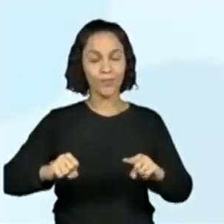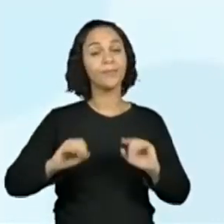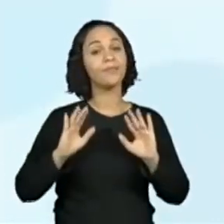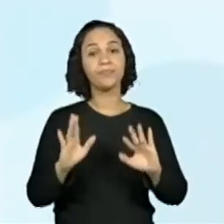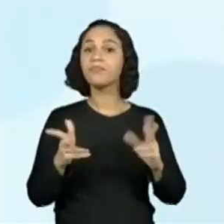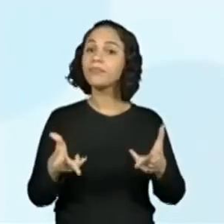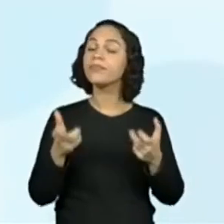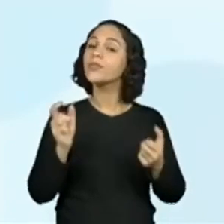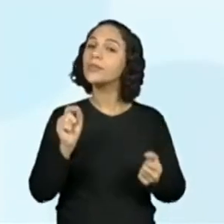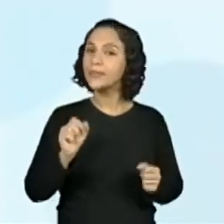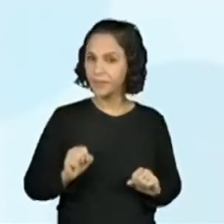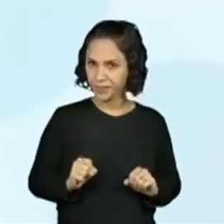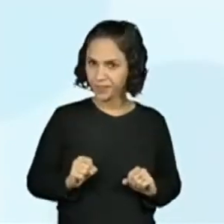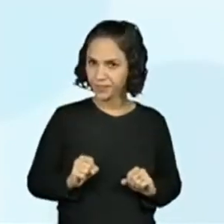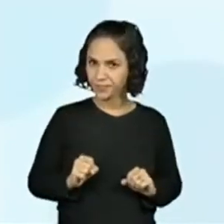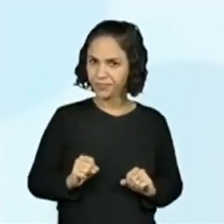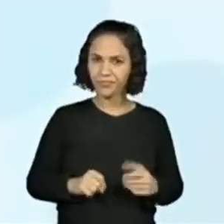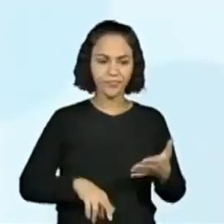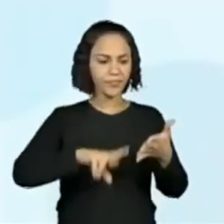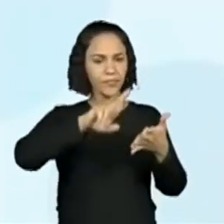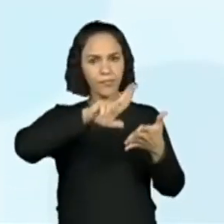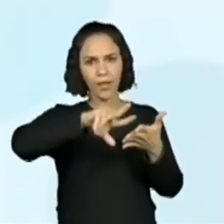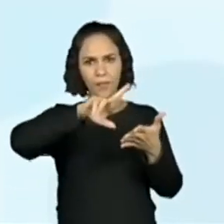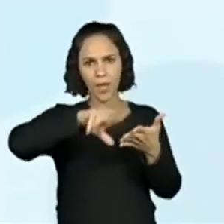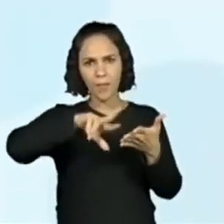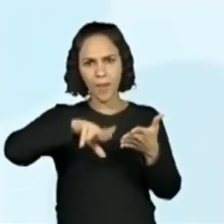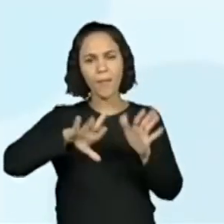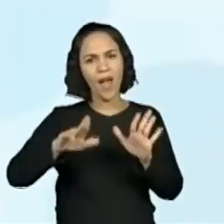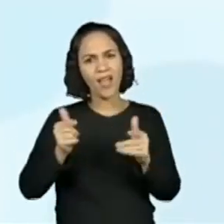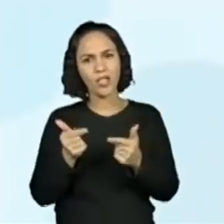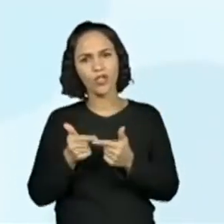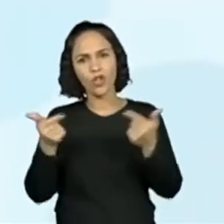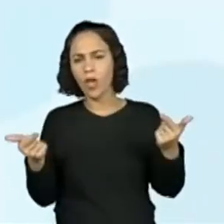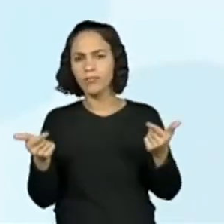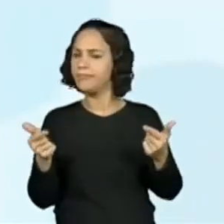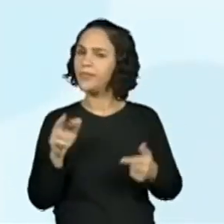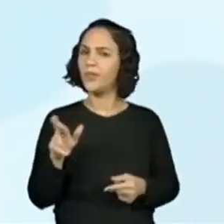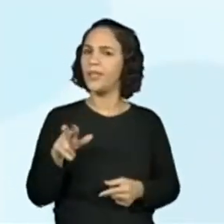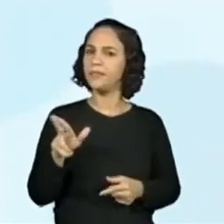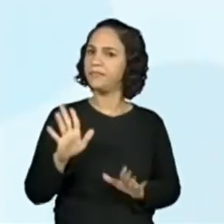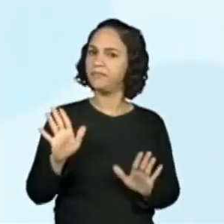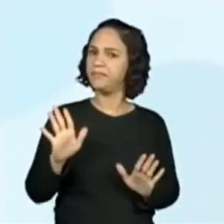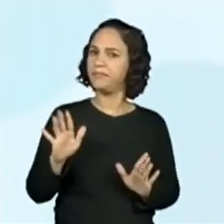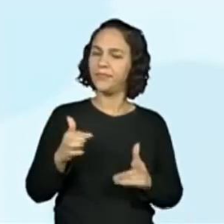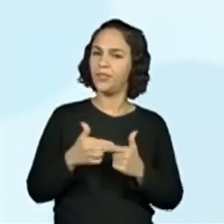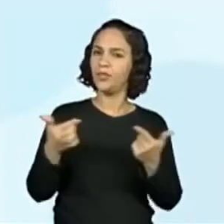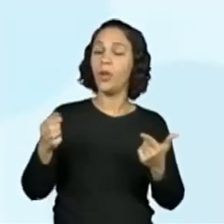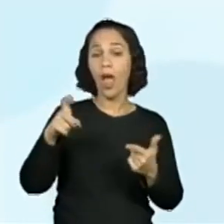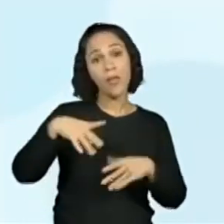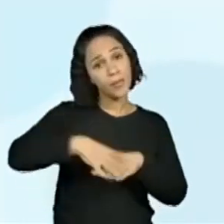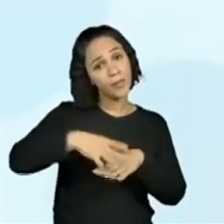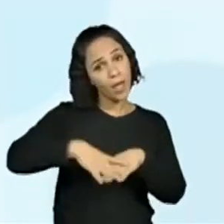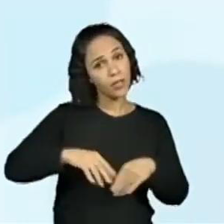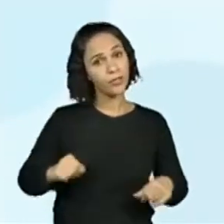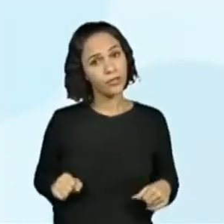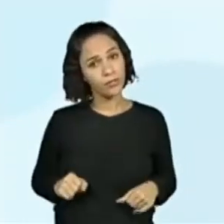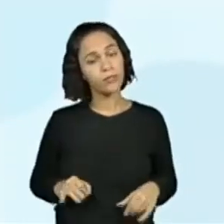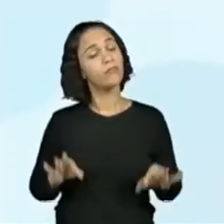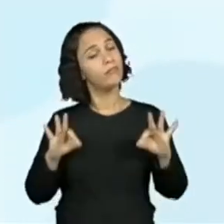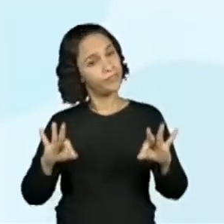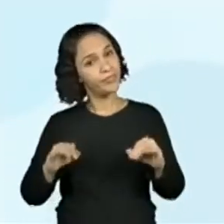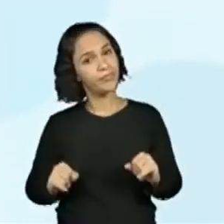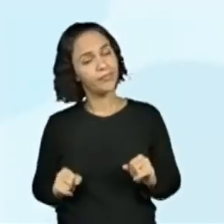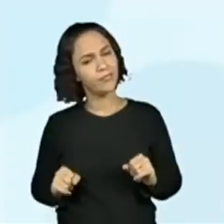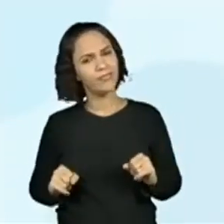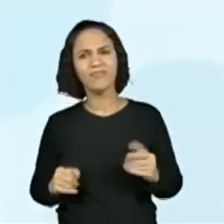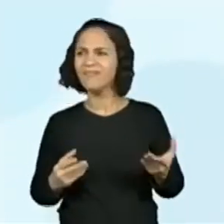constatou uma coisa, que essas modalidades não têm a ver com sorte, sabia? Não têm a ver com sorte, é tudo matemática. E